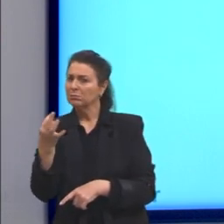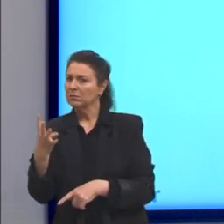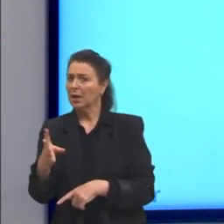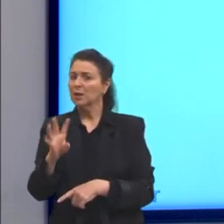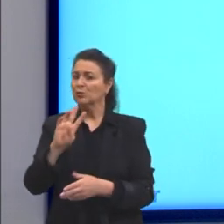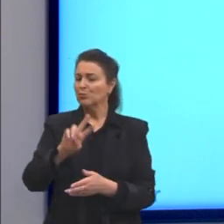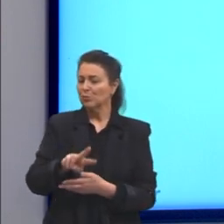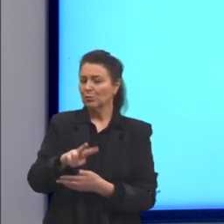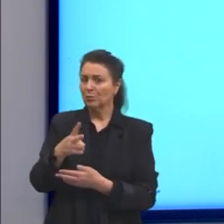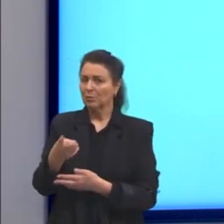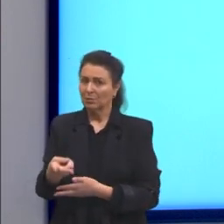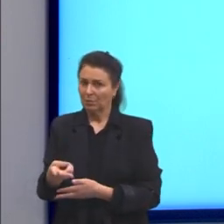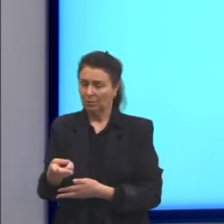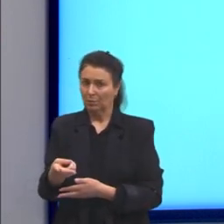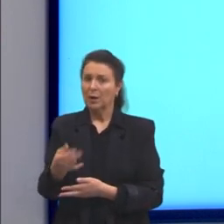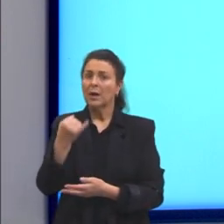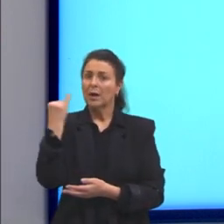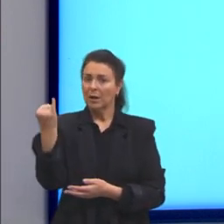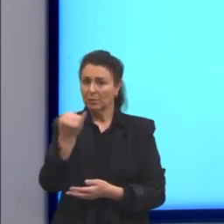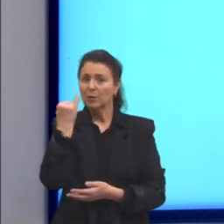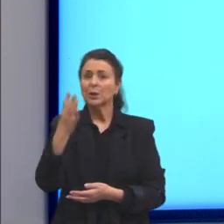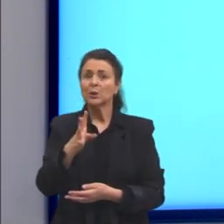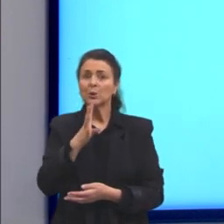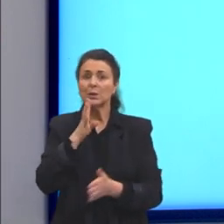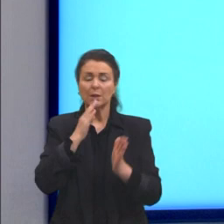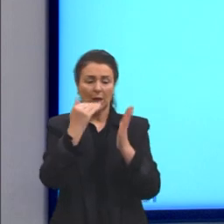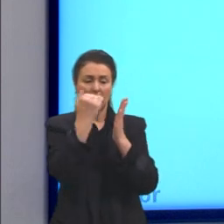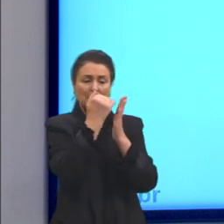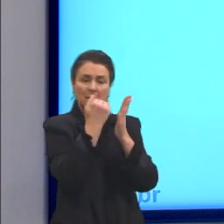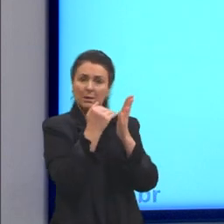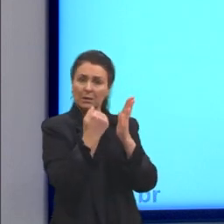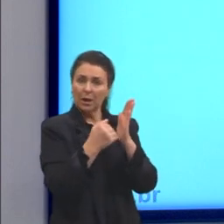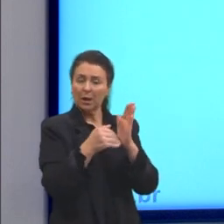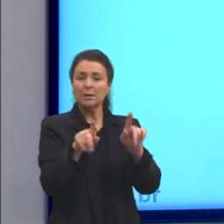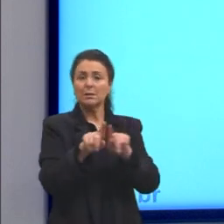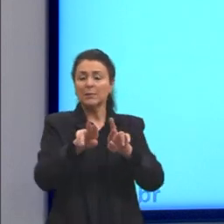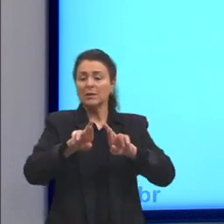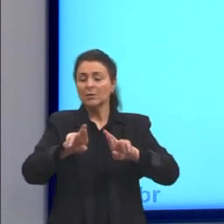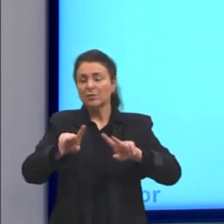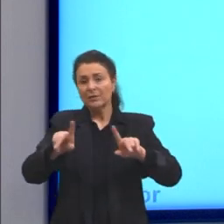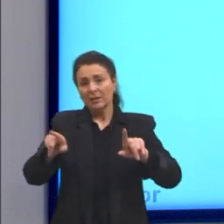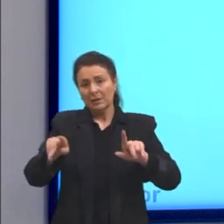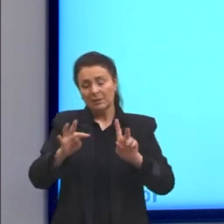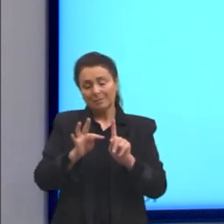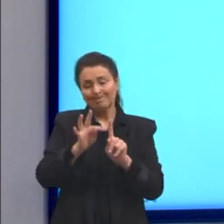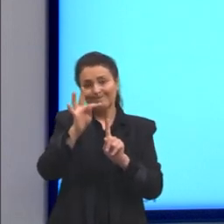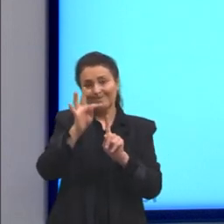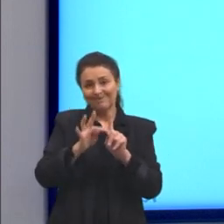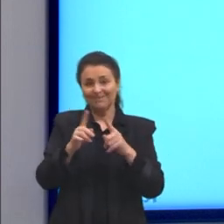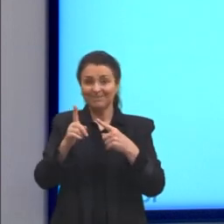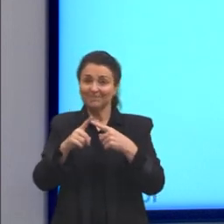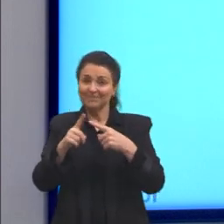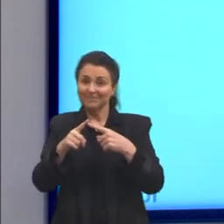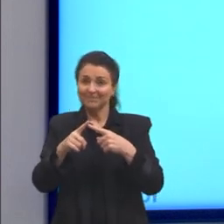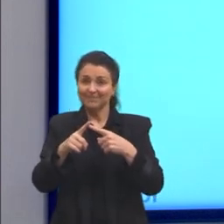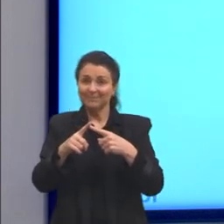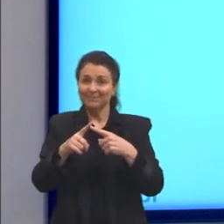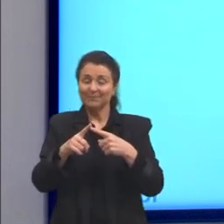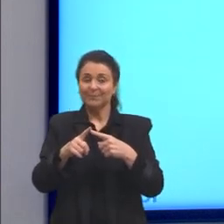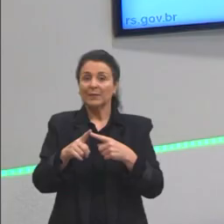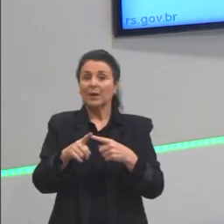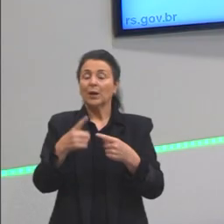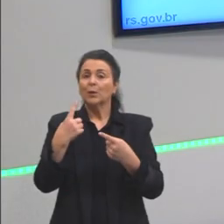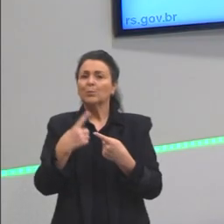saberem, conhecerem as escalas de temperatura e as diferenças entre elas. Porque se